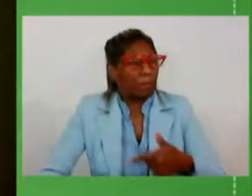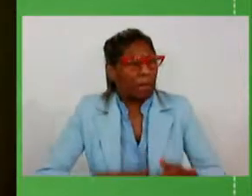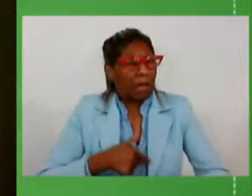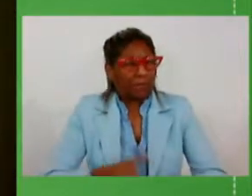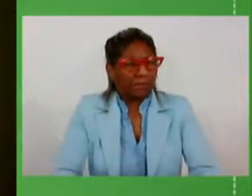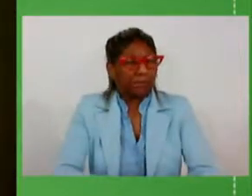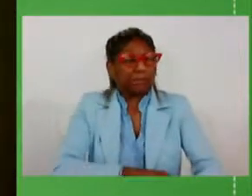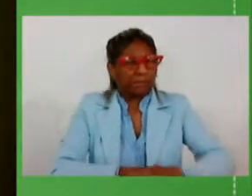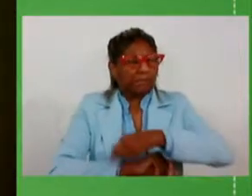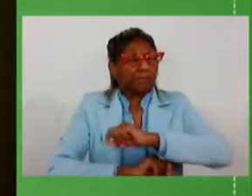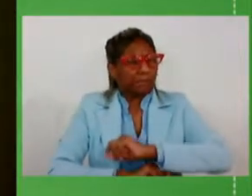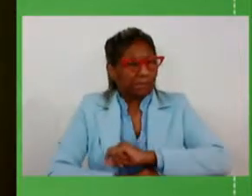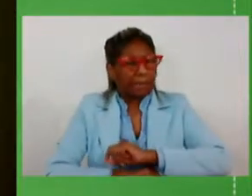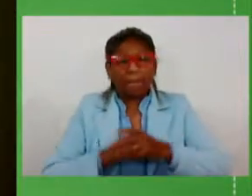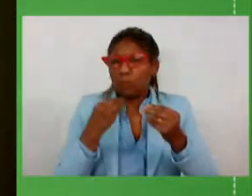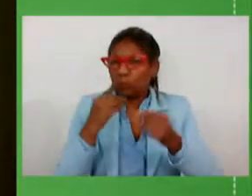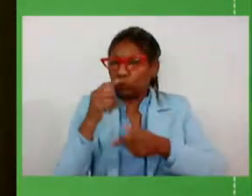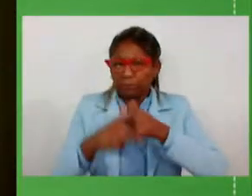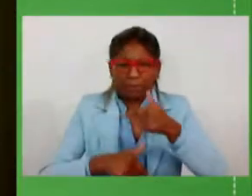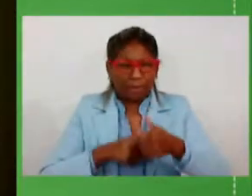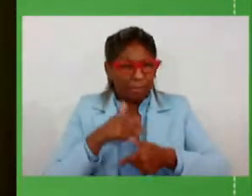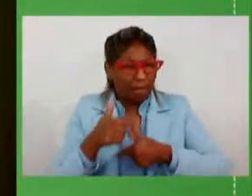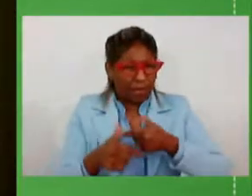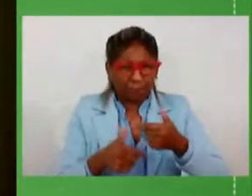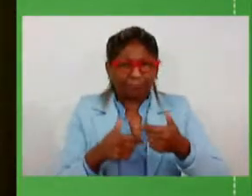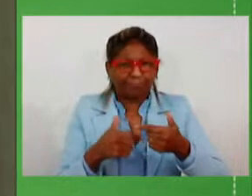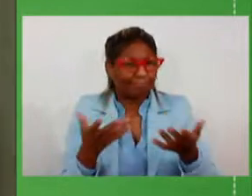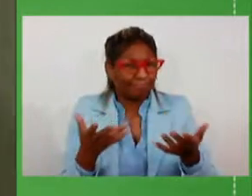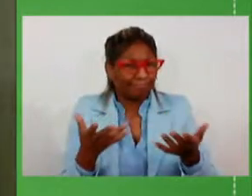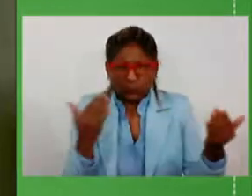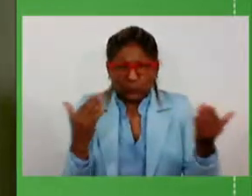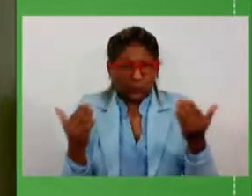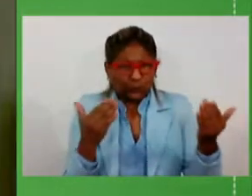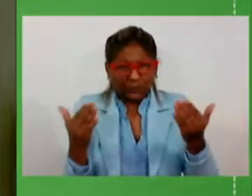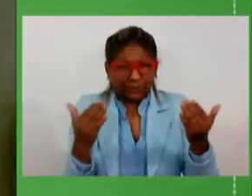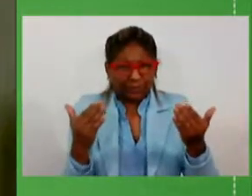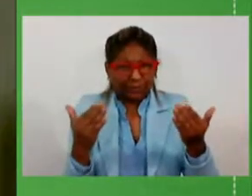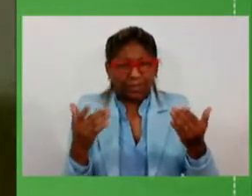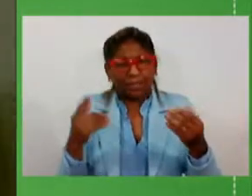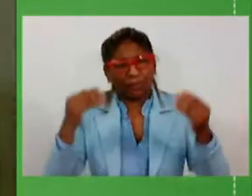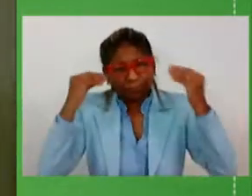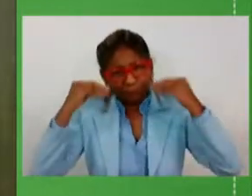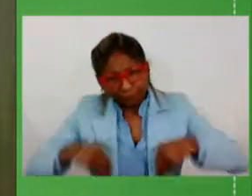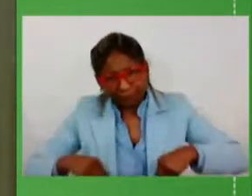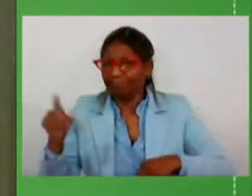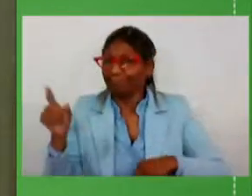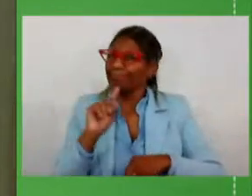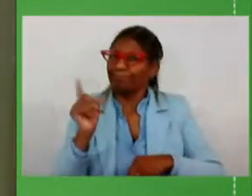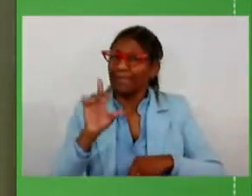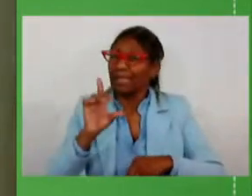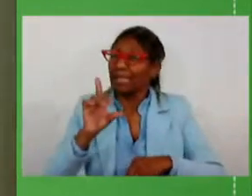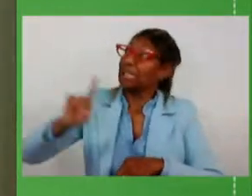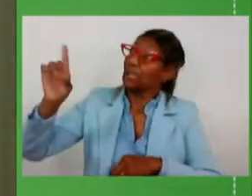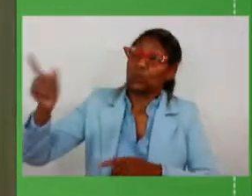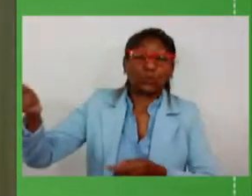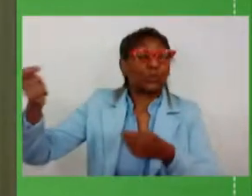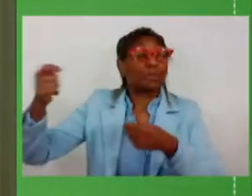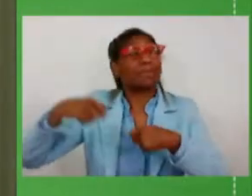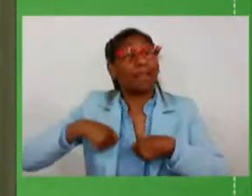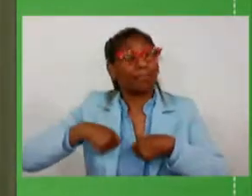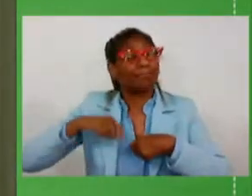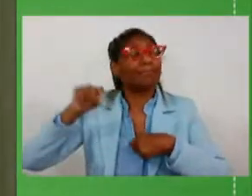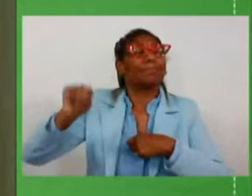a fazer e não tenho dúvida nenhuma que não vamos esmorecer que Deus nos dê algo que é fundamental